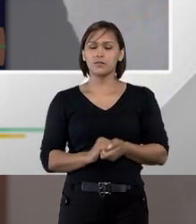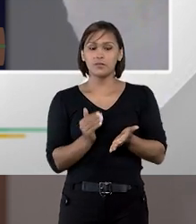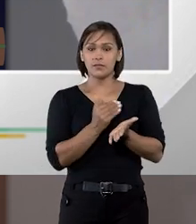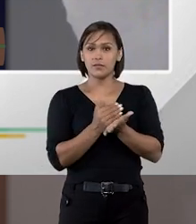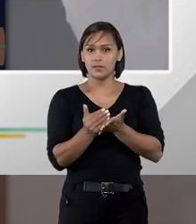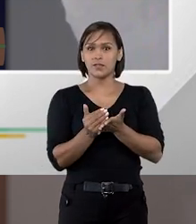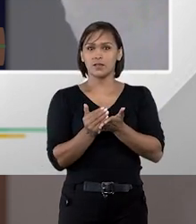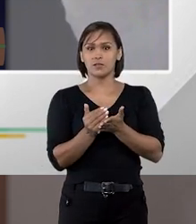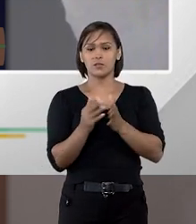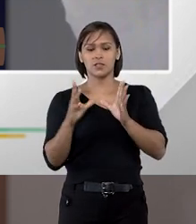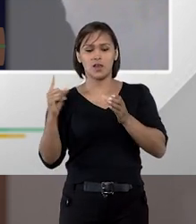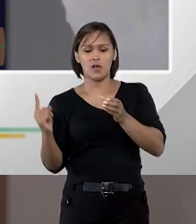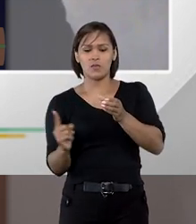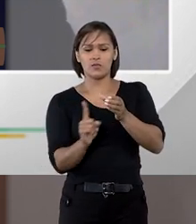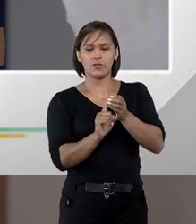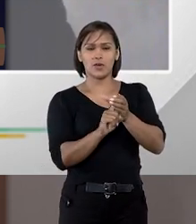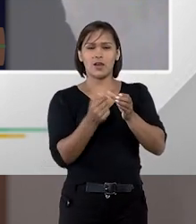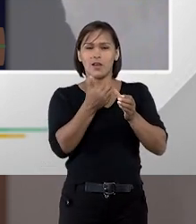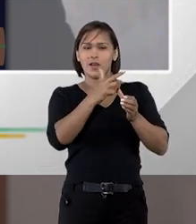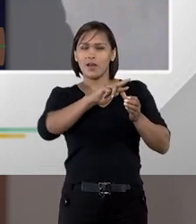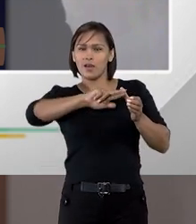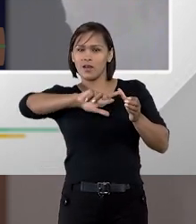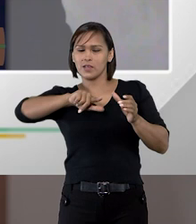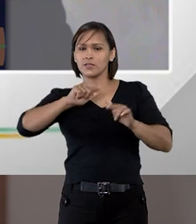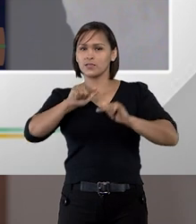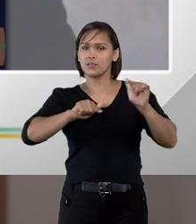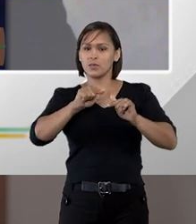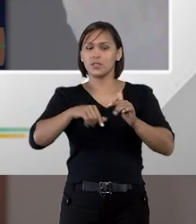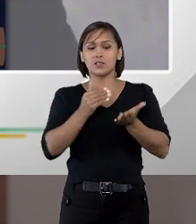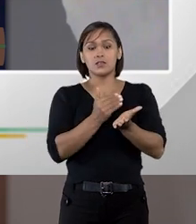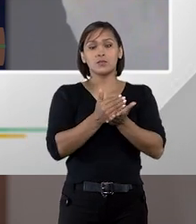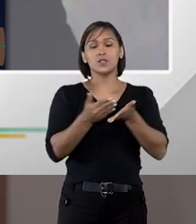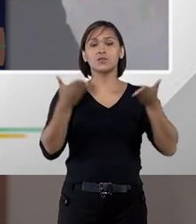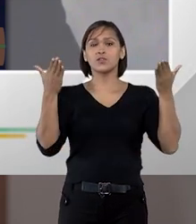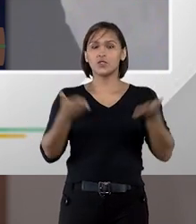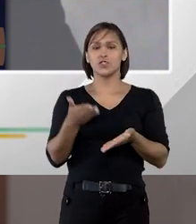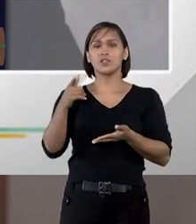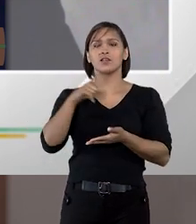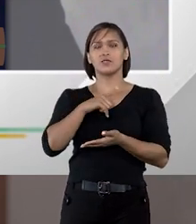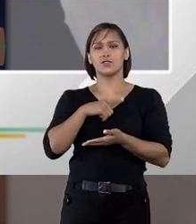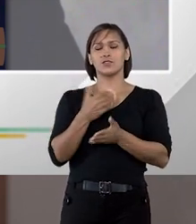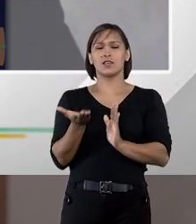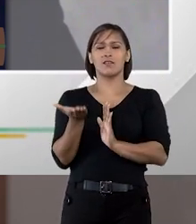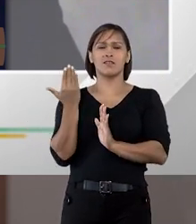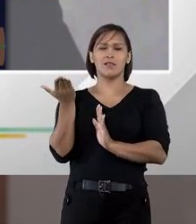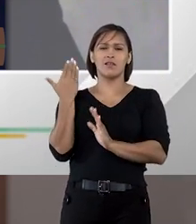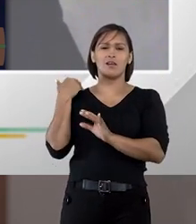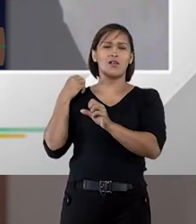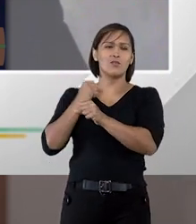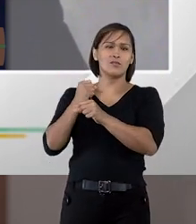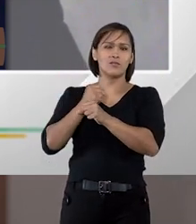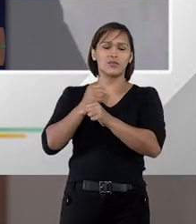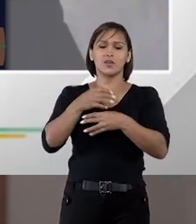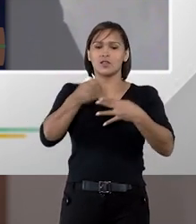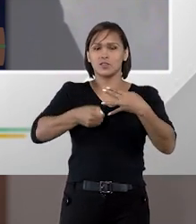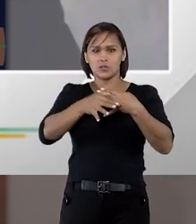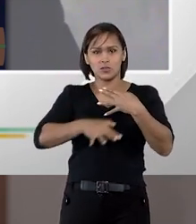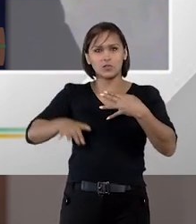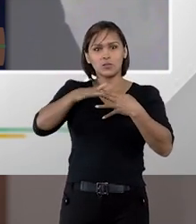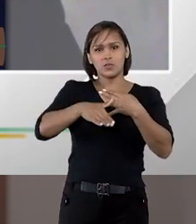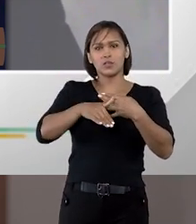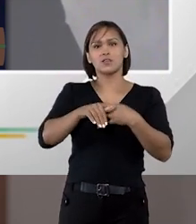Quanto ao princípio da segregação de funções, esse é um princípio que já era mencionado de longa data na